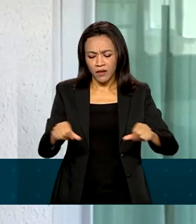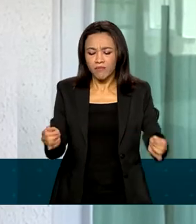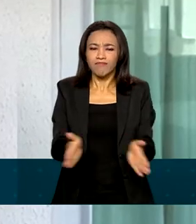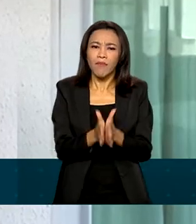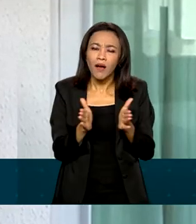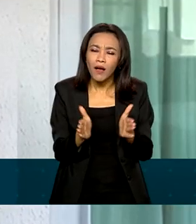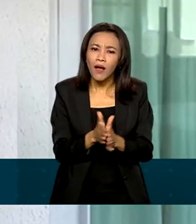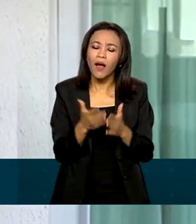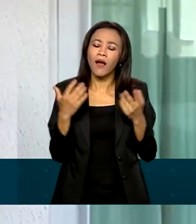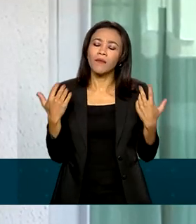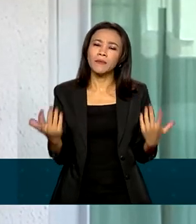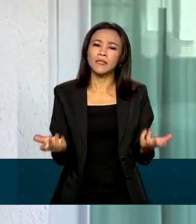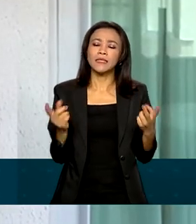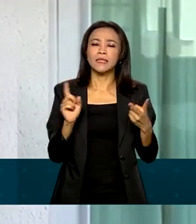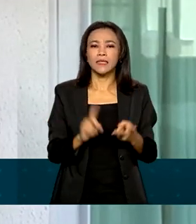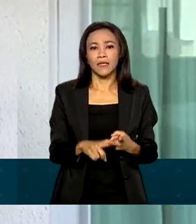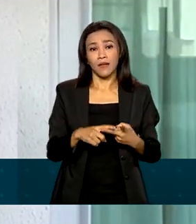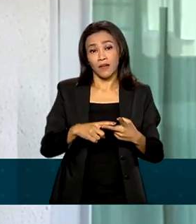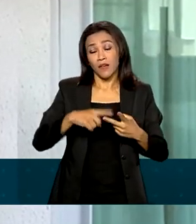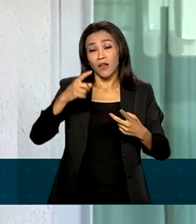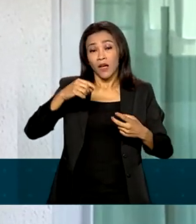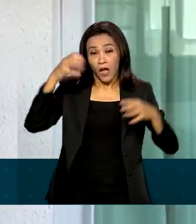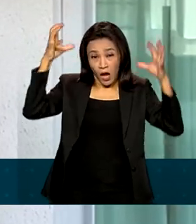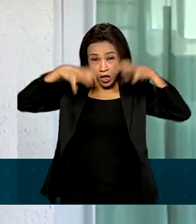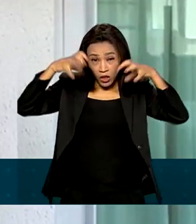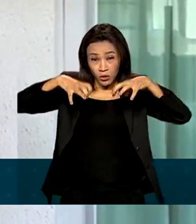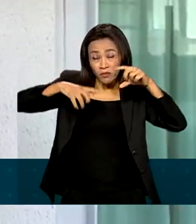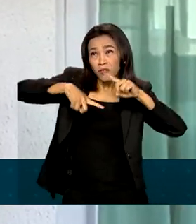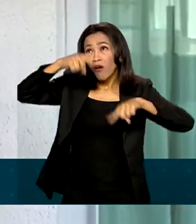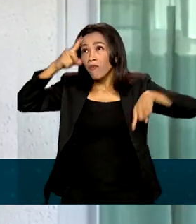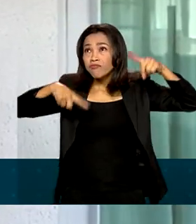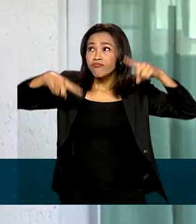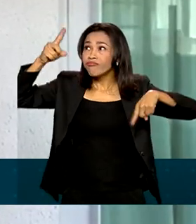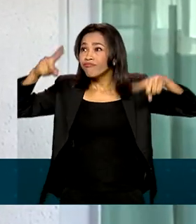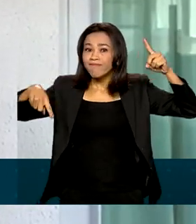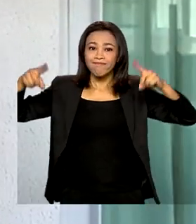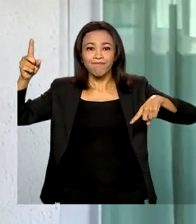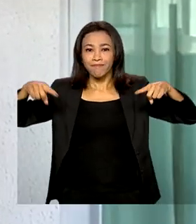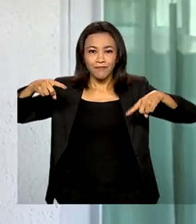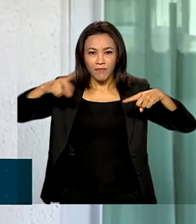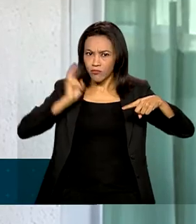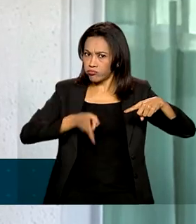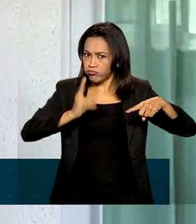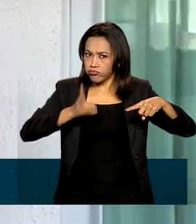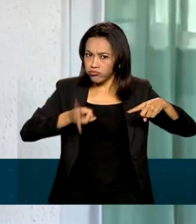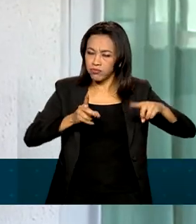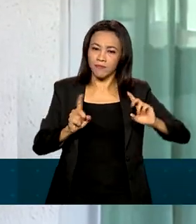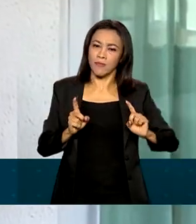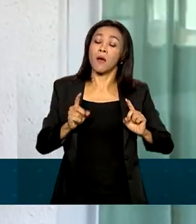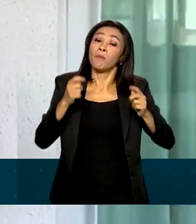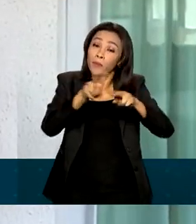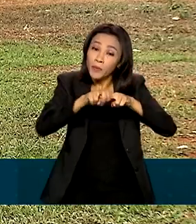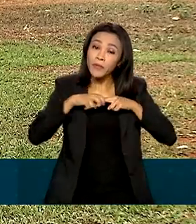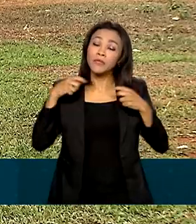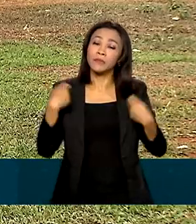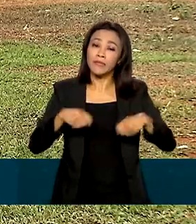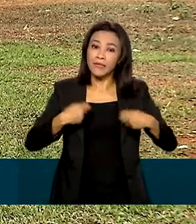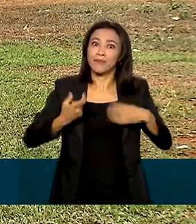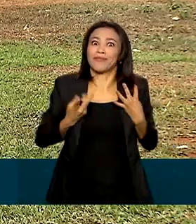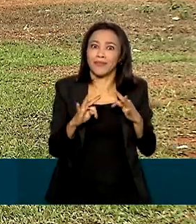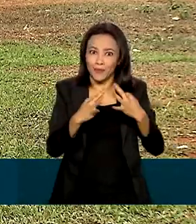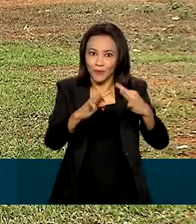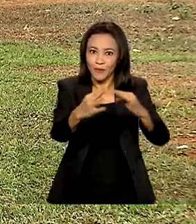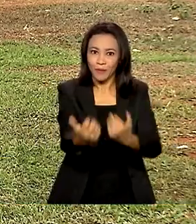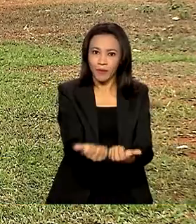temos uma grande irregularidade nas chuvas, então para produzir nessas condições nós precisamos de muita tecnologia. Para